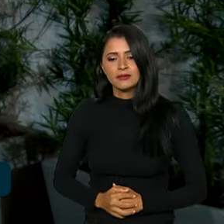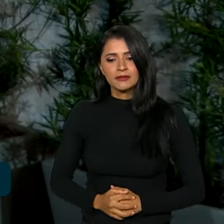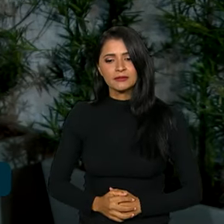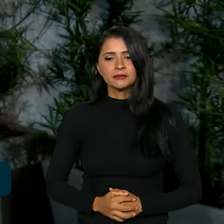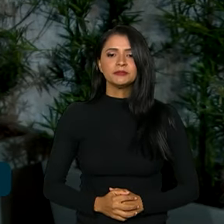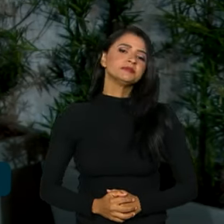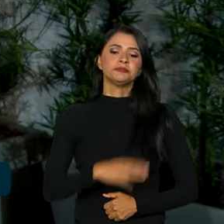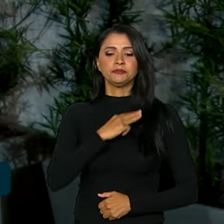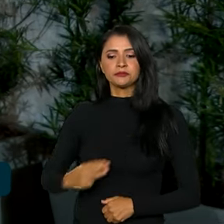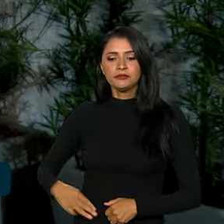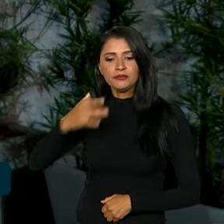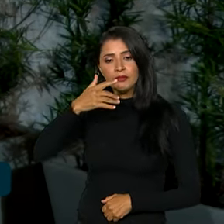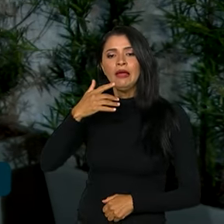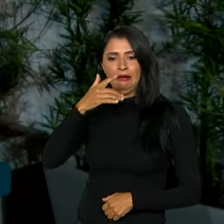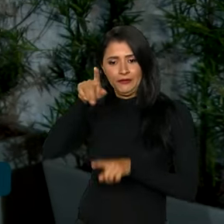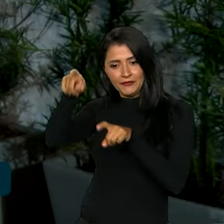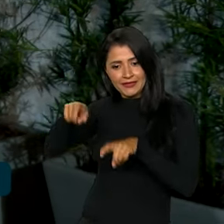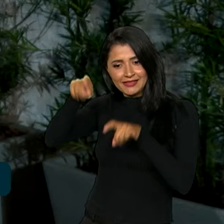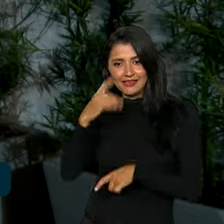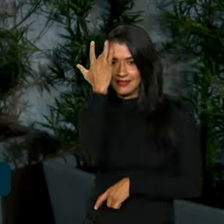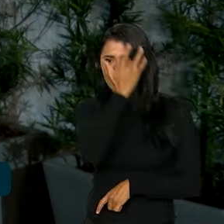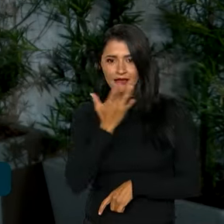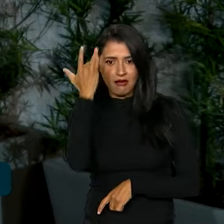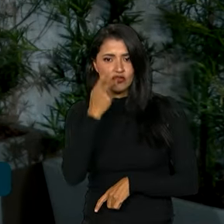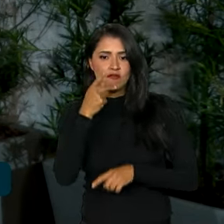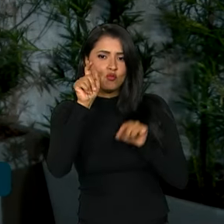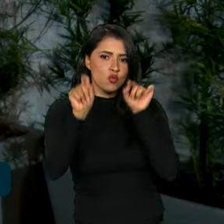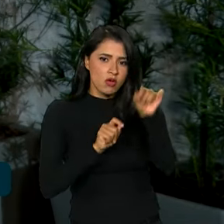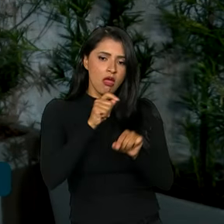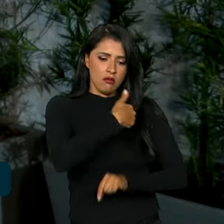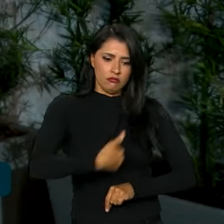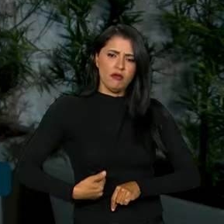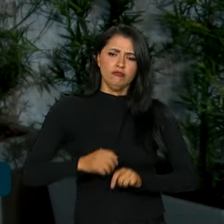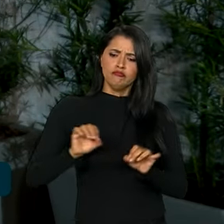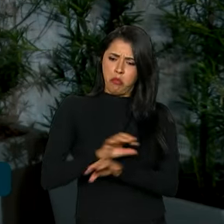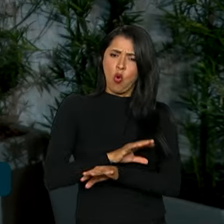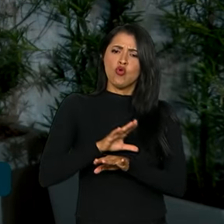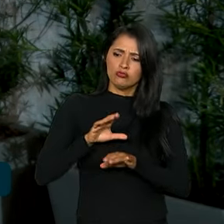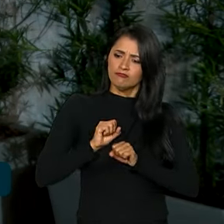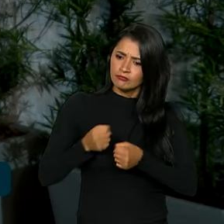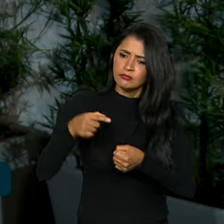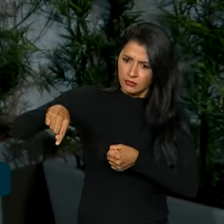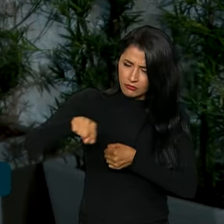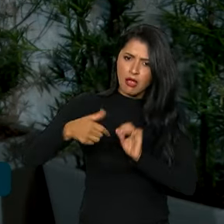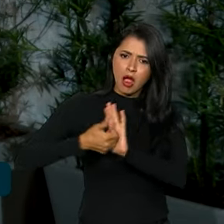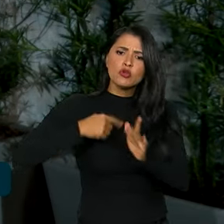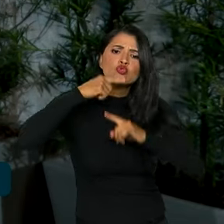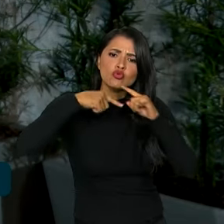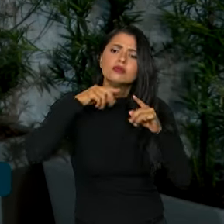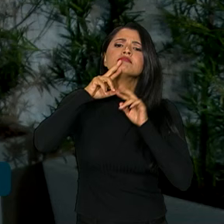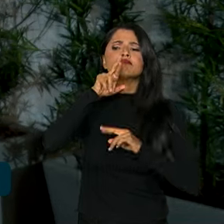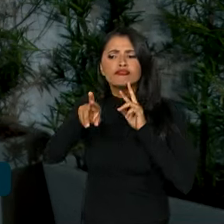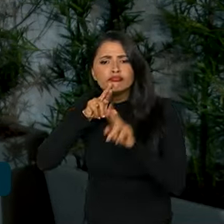O ministro da Fazenda, Fernando Haddad, disse que o governo está pronto, disposto para ajudar a Câmara a entender a reforma e auxiliar nessa